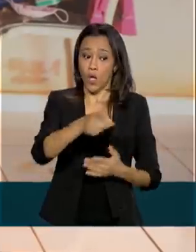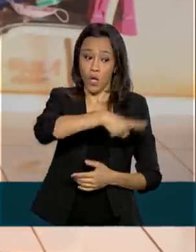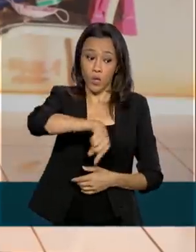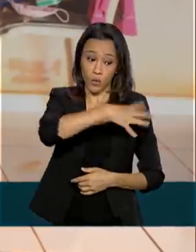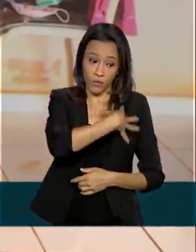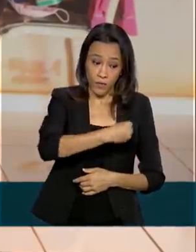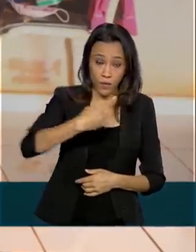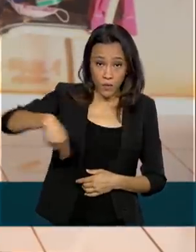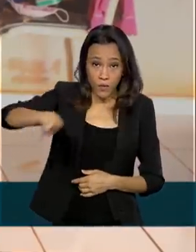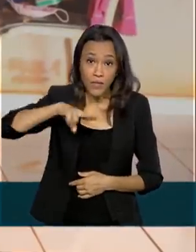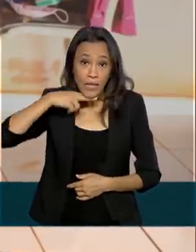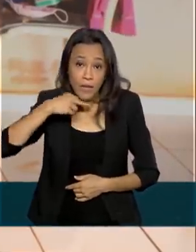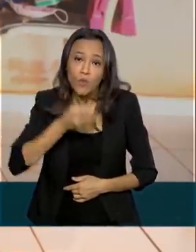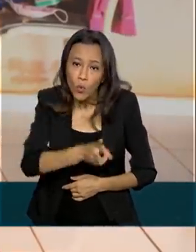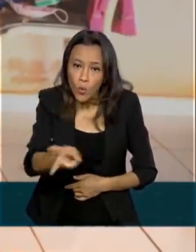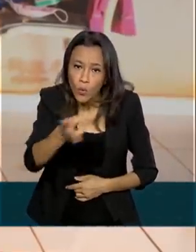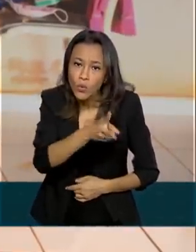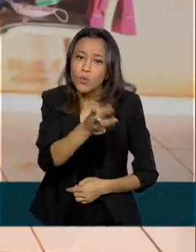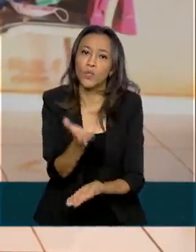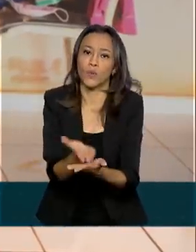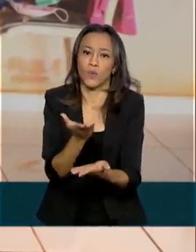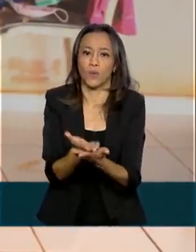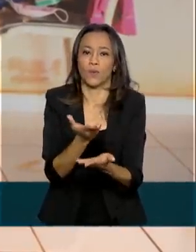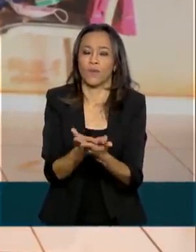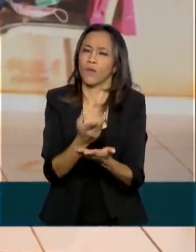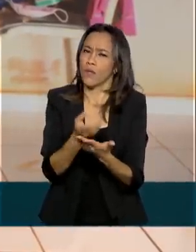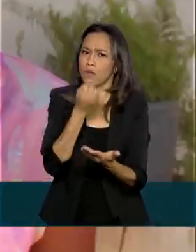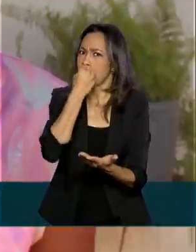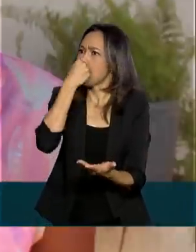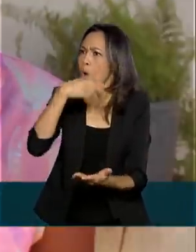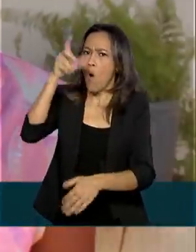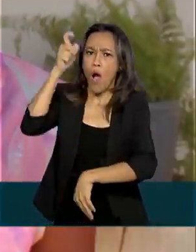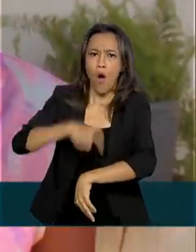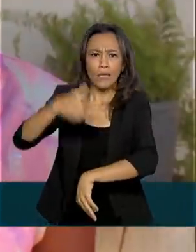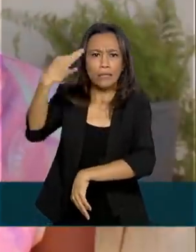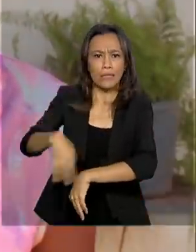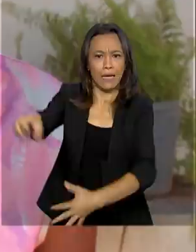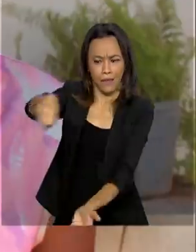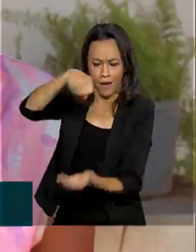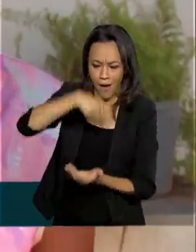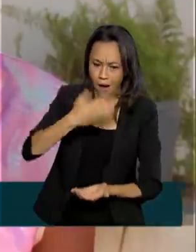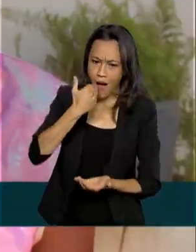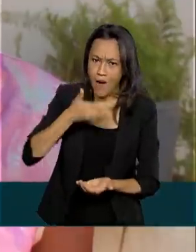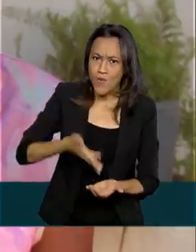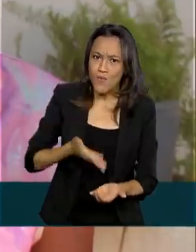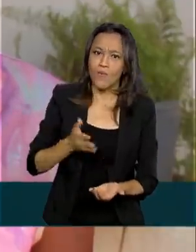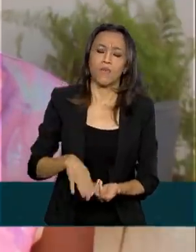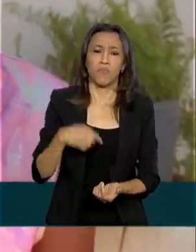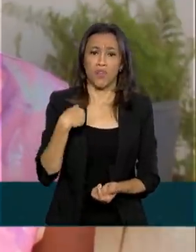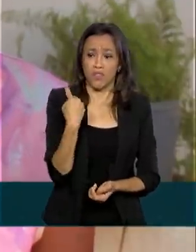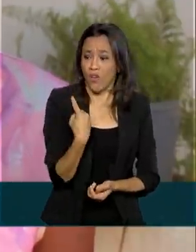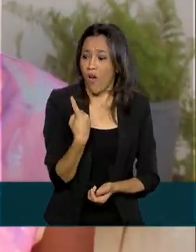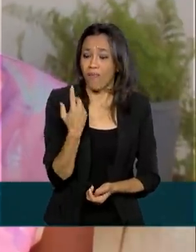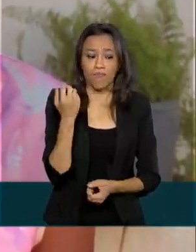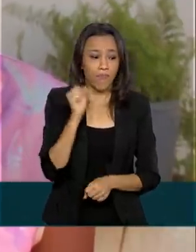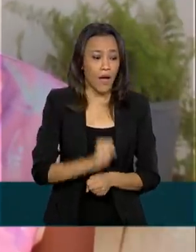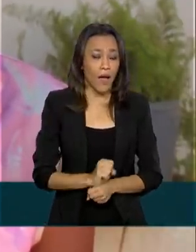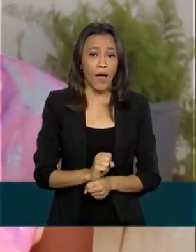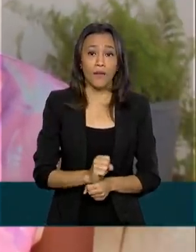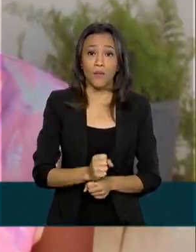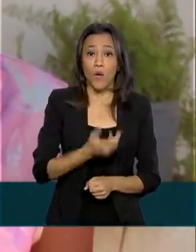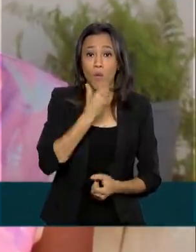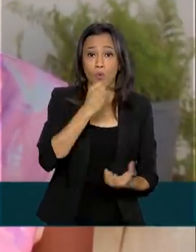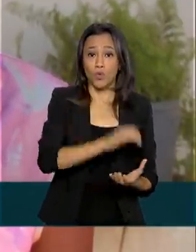continuam estudando e que a doação chegou em boa hora. Ajuda muita gente, porque a gente sozinho parado, meu marido